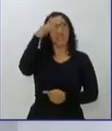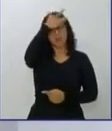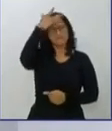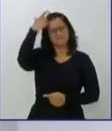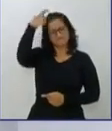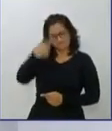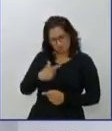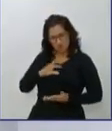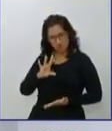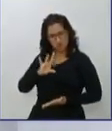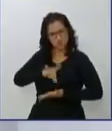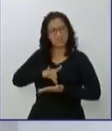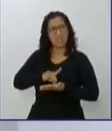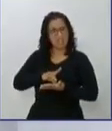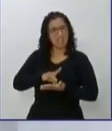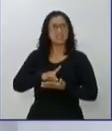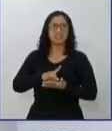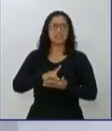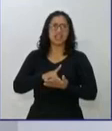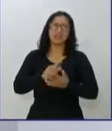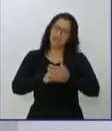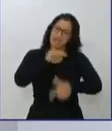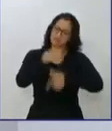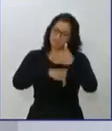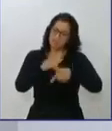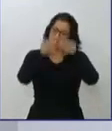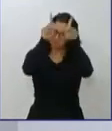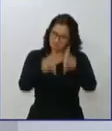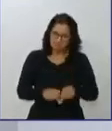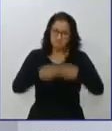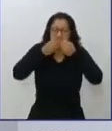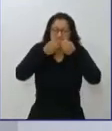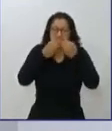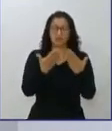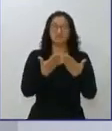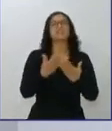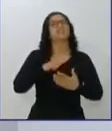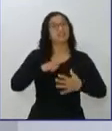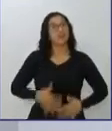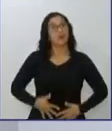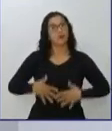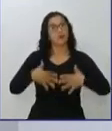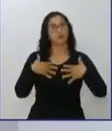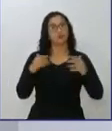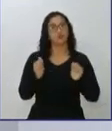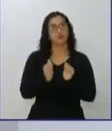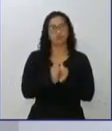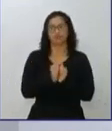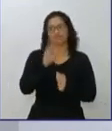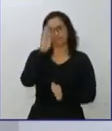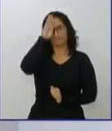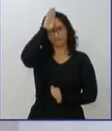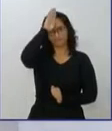fazendo o melhor governo que esse país já teve. Então, eu tenho orgulho de caminhar junto com o presidente Bolsonaro. As